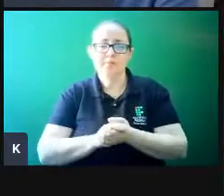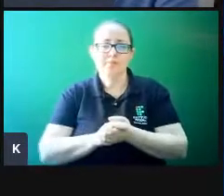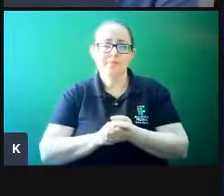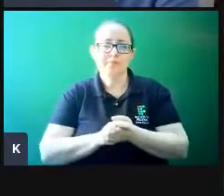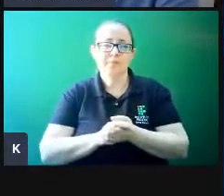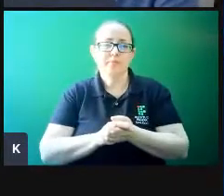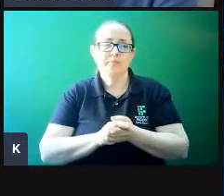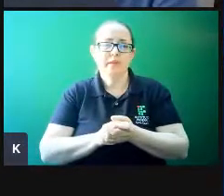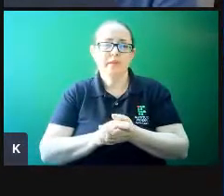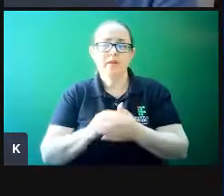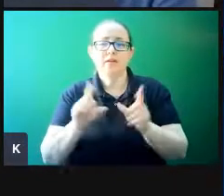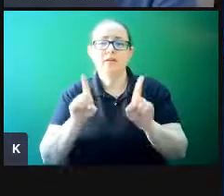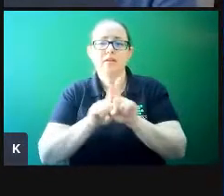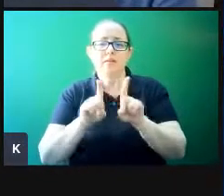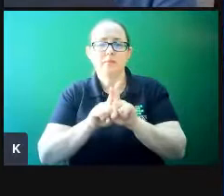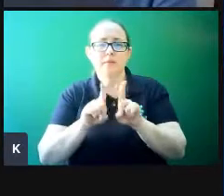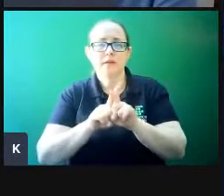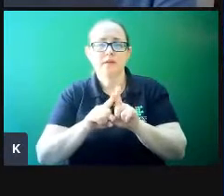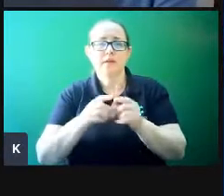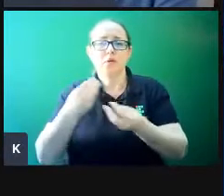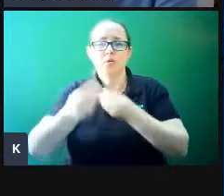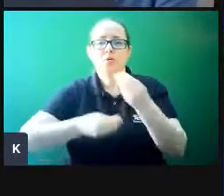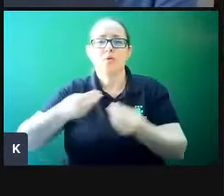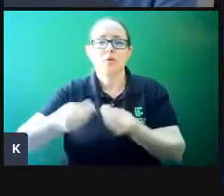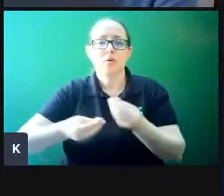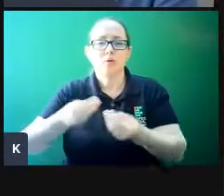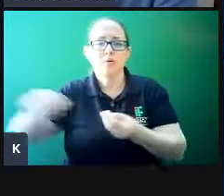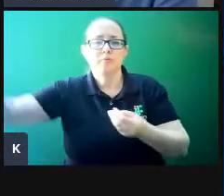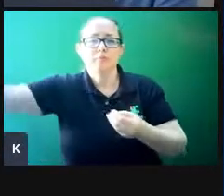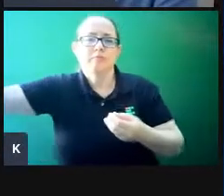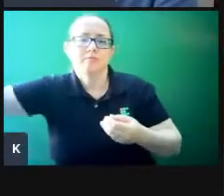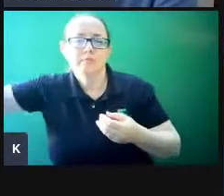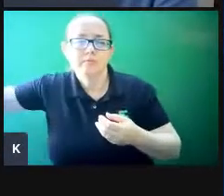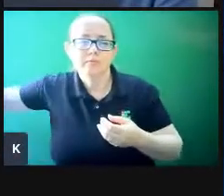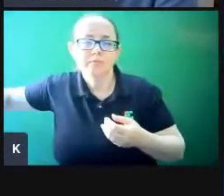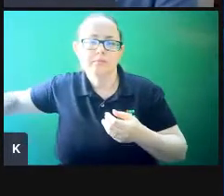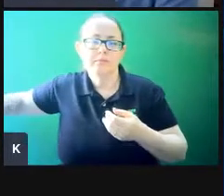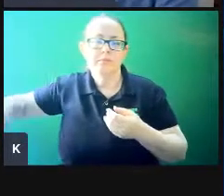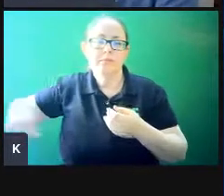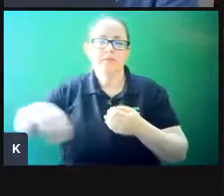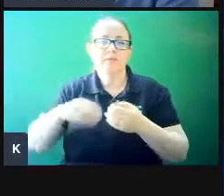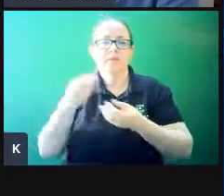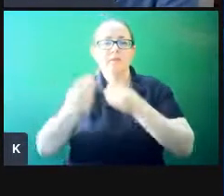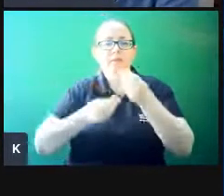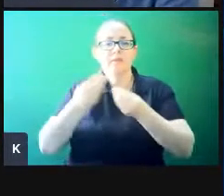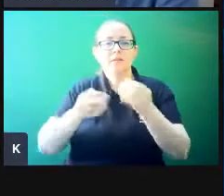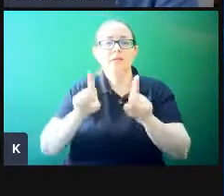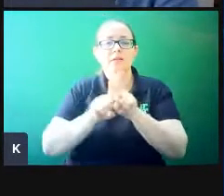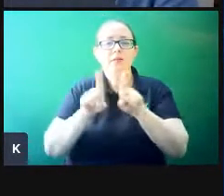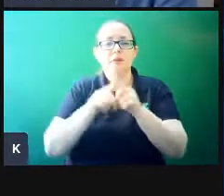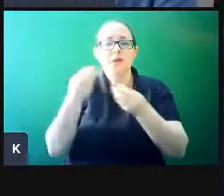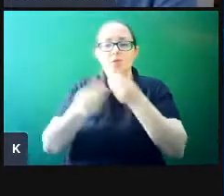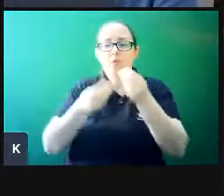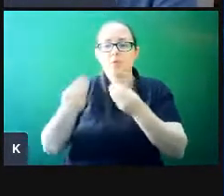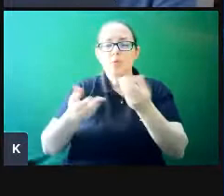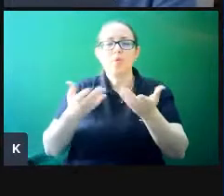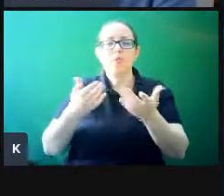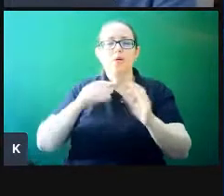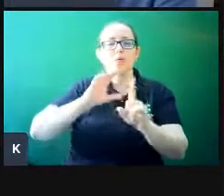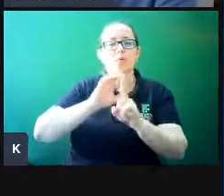A atmosfera é informal, estimula o humor e a diversão, tem espaço de interação com a comunidade?